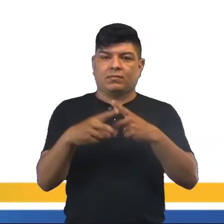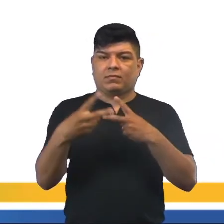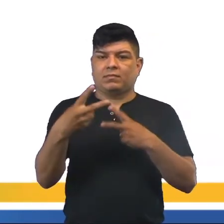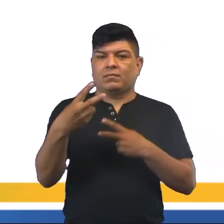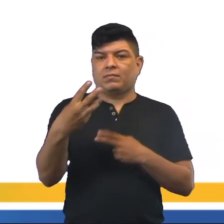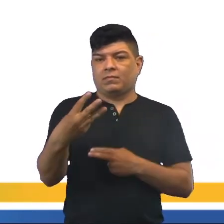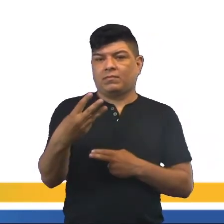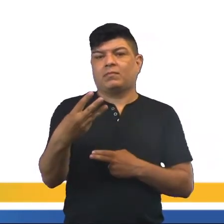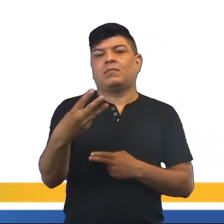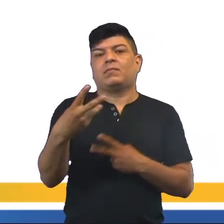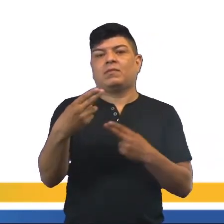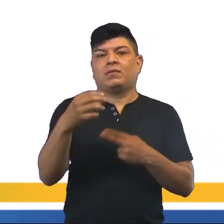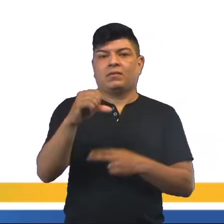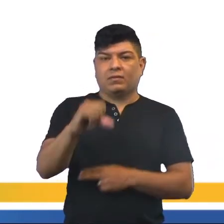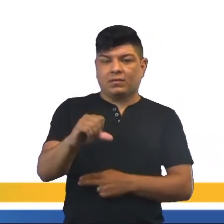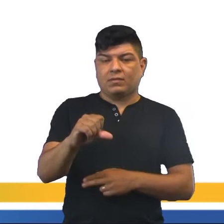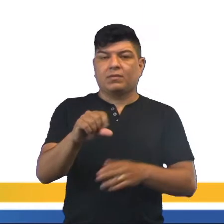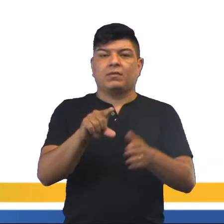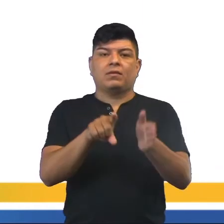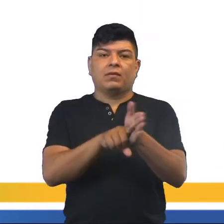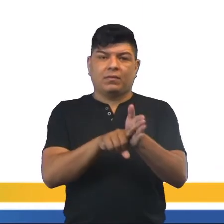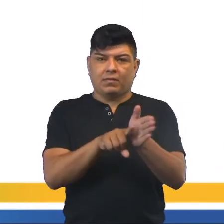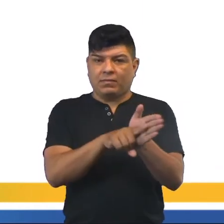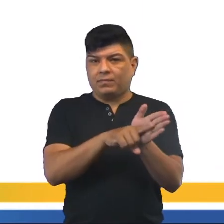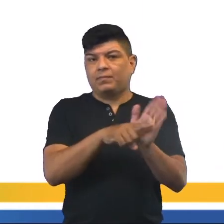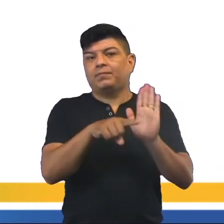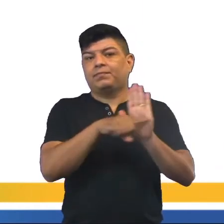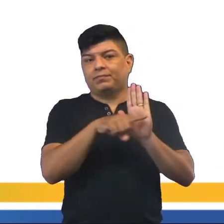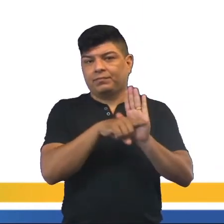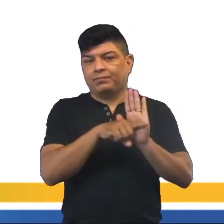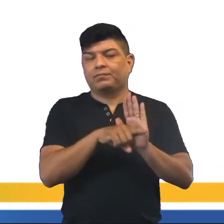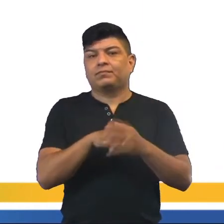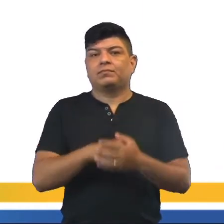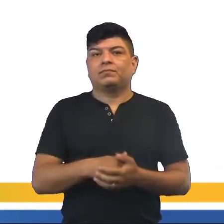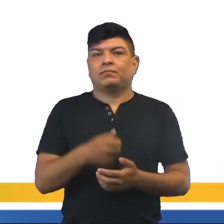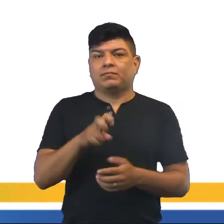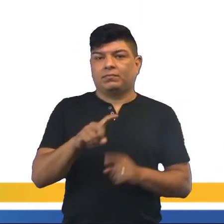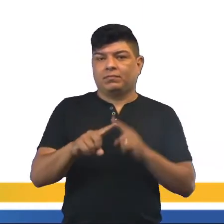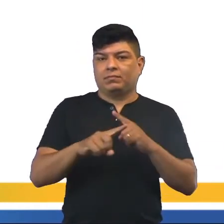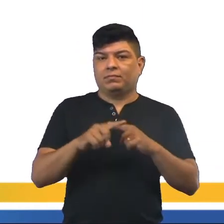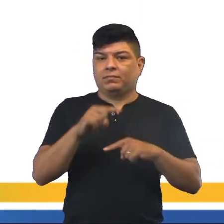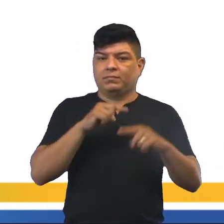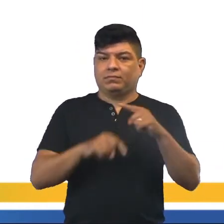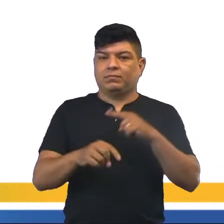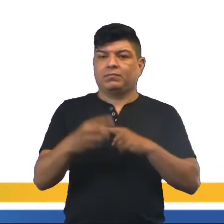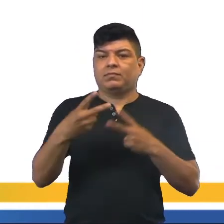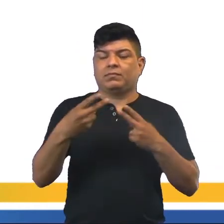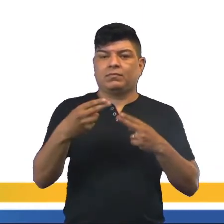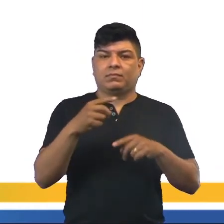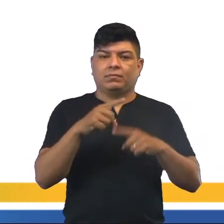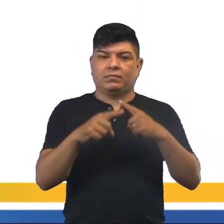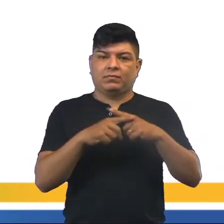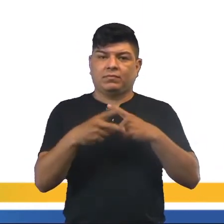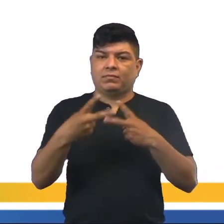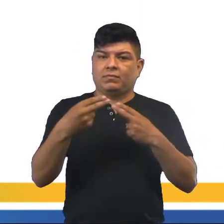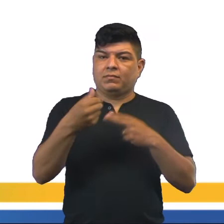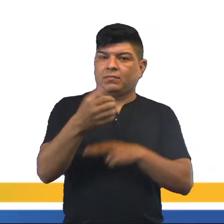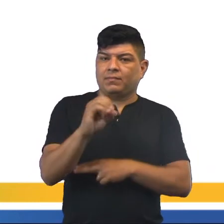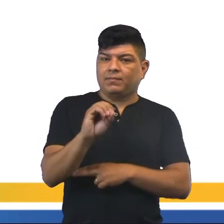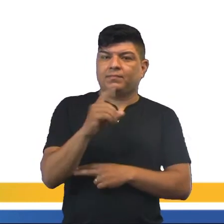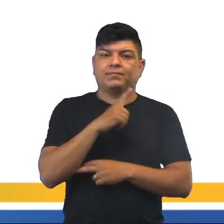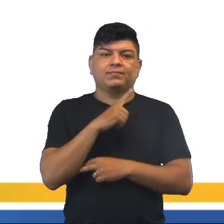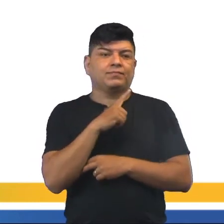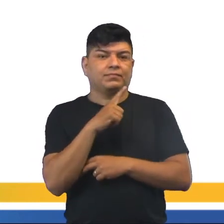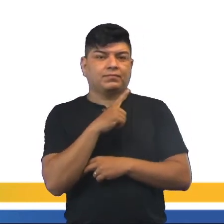é 9. Leva o sinal do menos, né? Da operação. 15 dividido para 3 é 5, 5 que multiplica 2 é o 10. Logo,